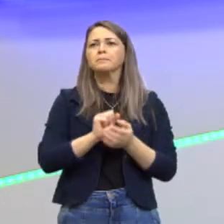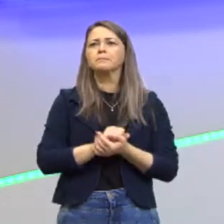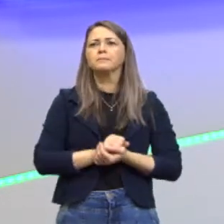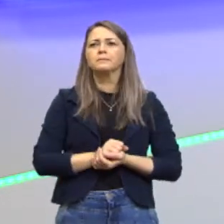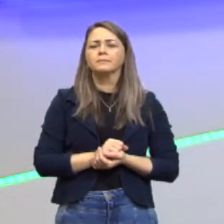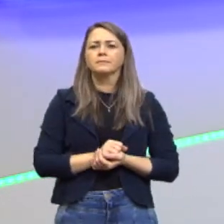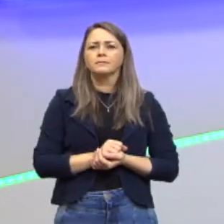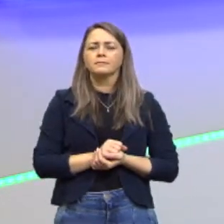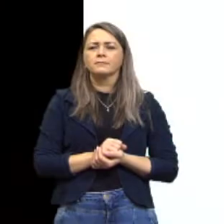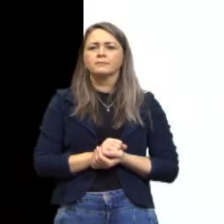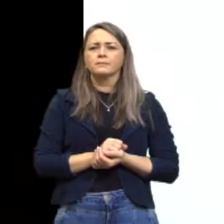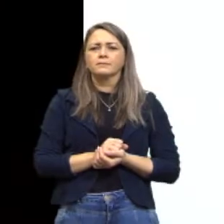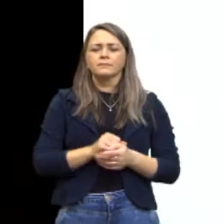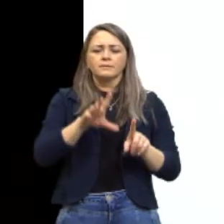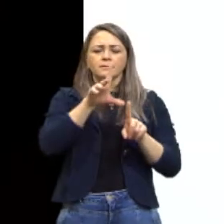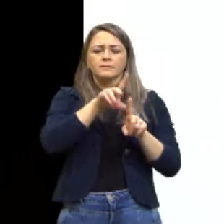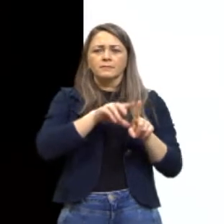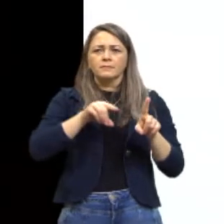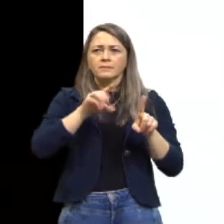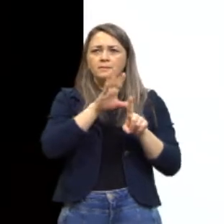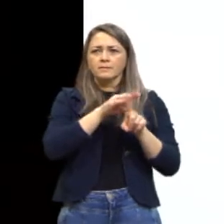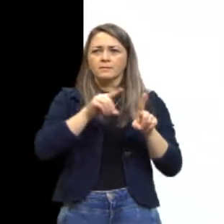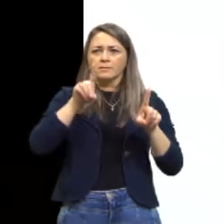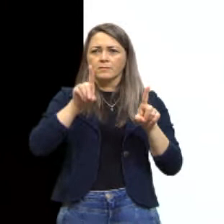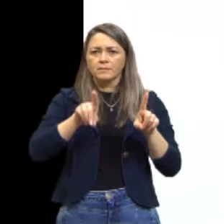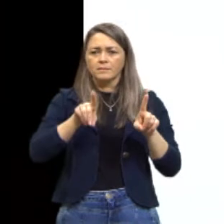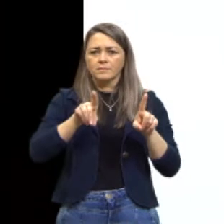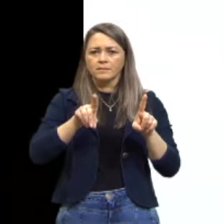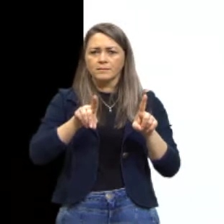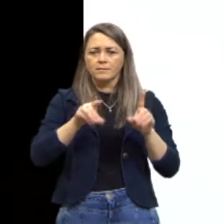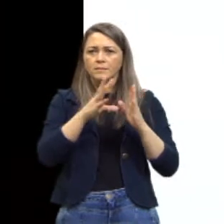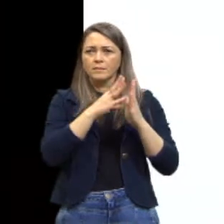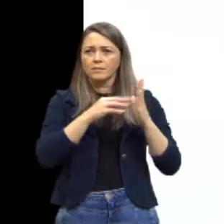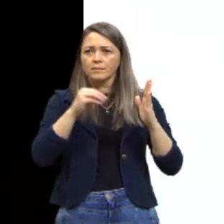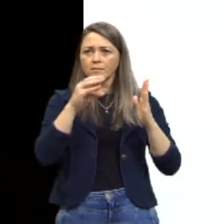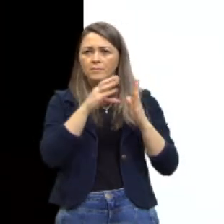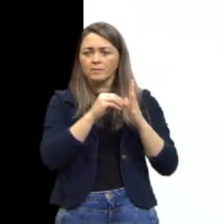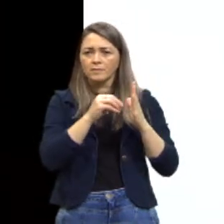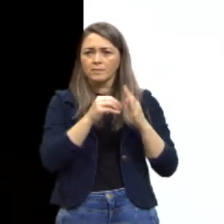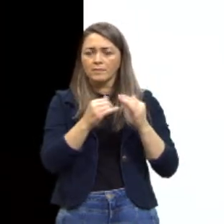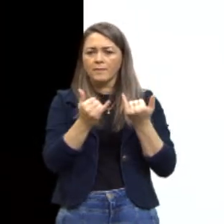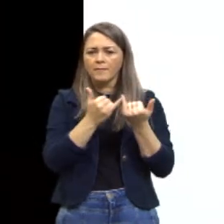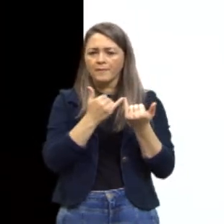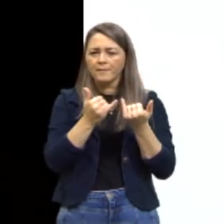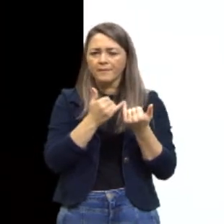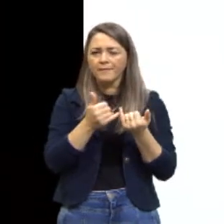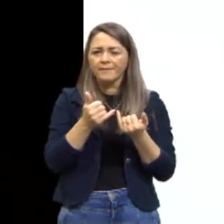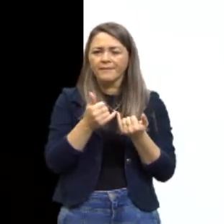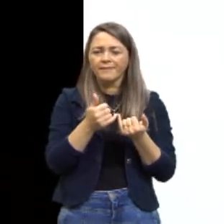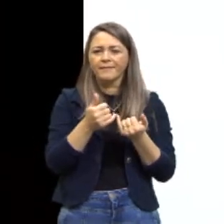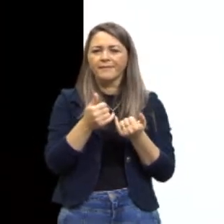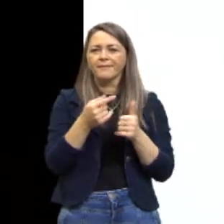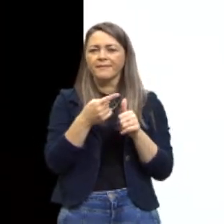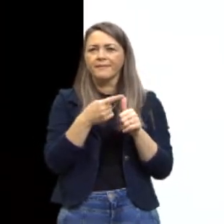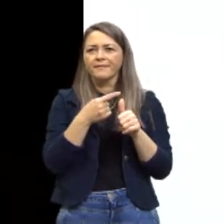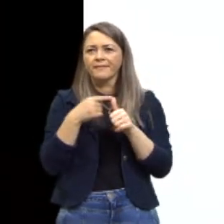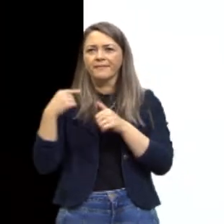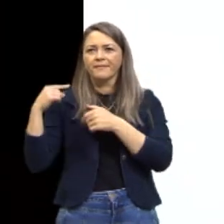Então, a clonagem reprodutiva, nós temos um exemplo clássico do primeiro